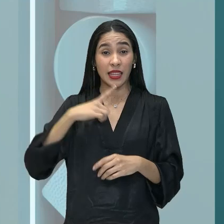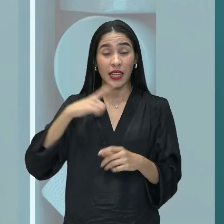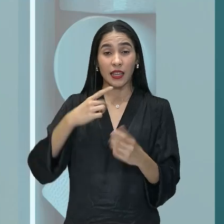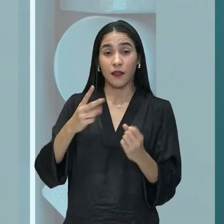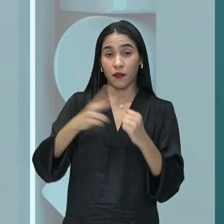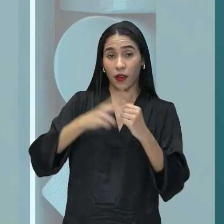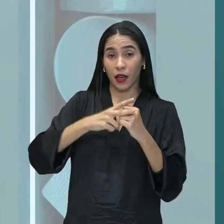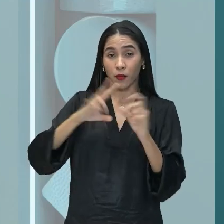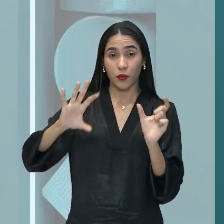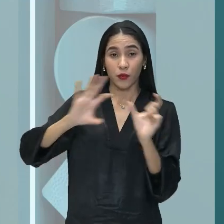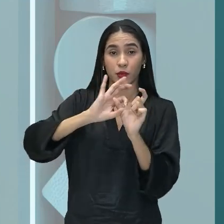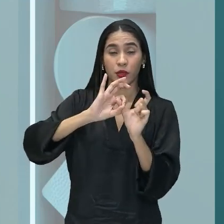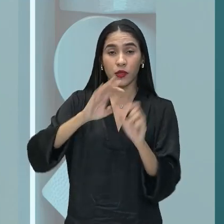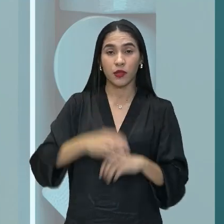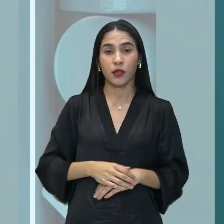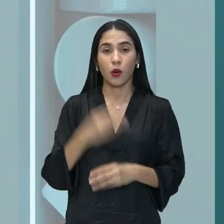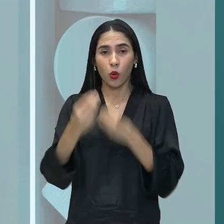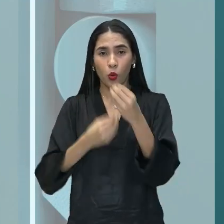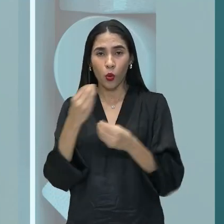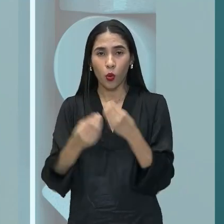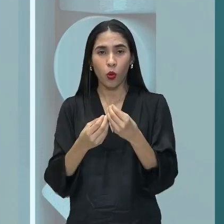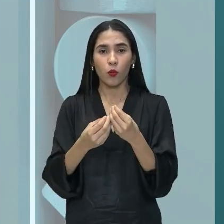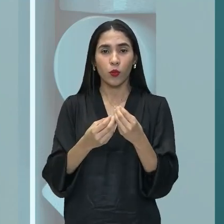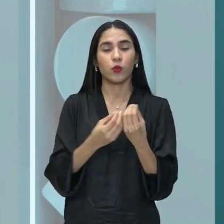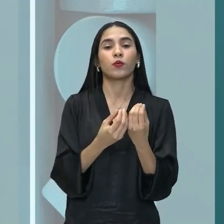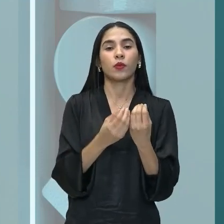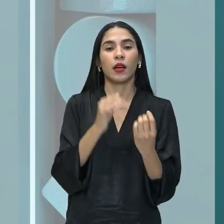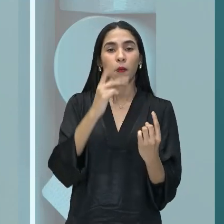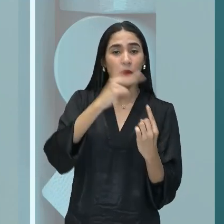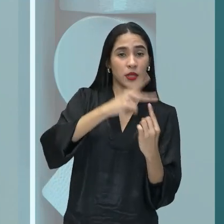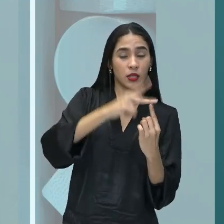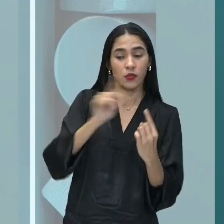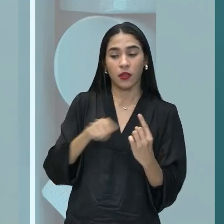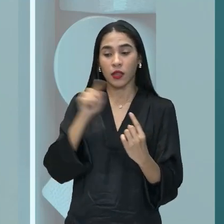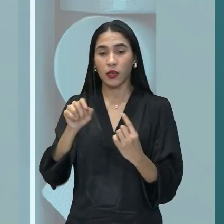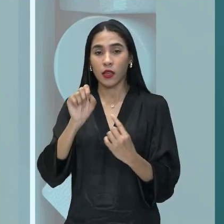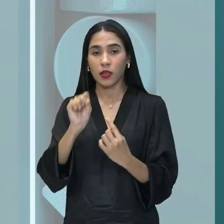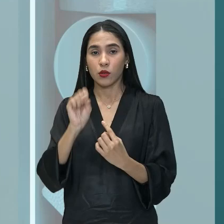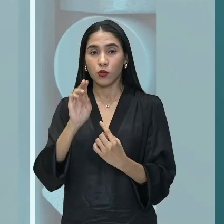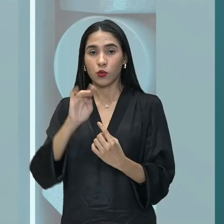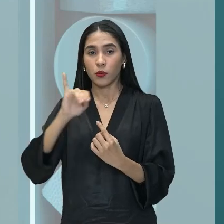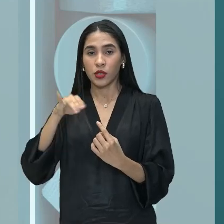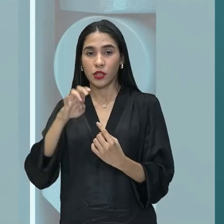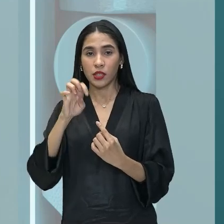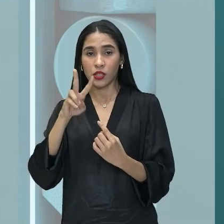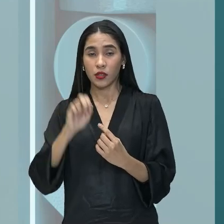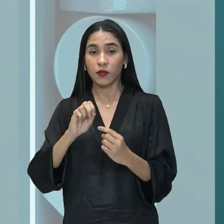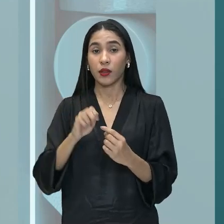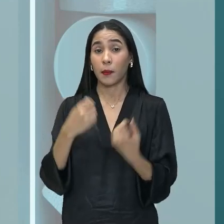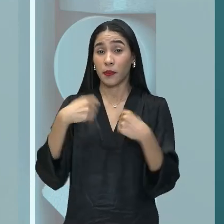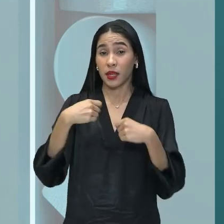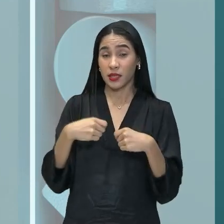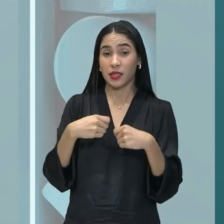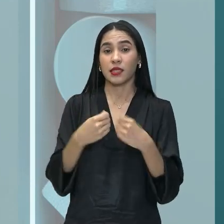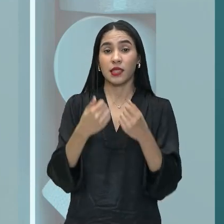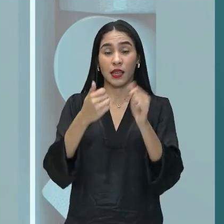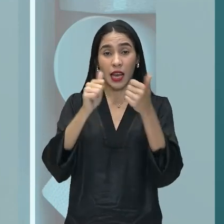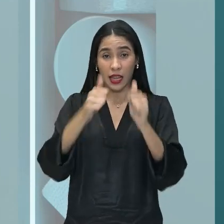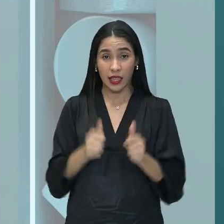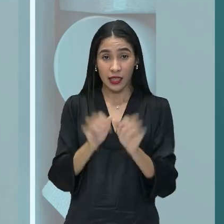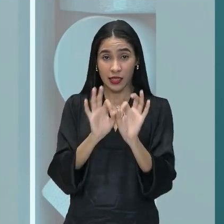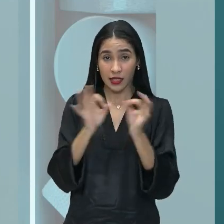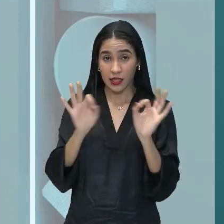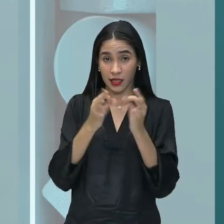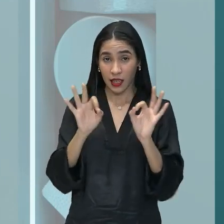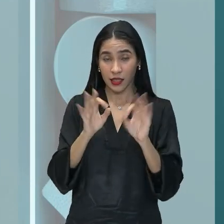verificar se é uma predicativa ou uma subjetiva? Faz a análise sintática, verifica qual é o termo presente. Então, se o